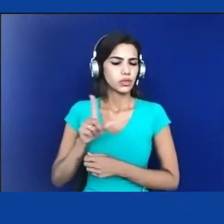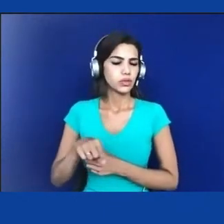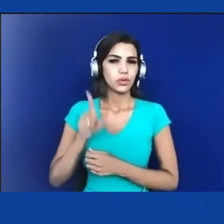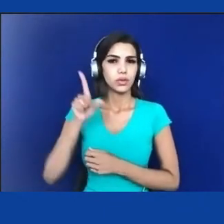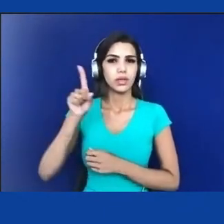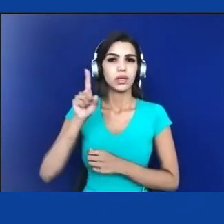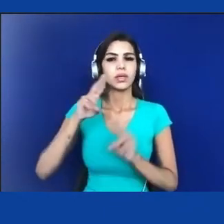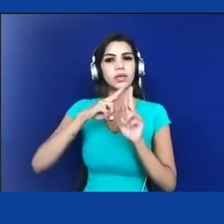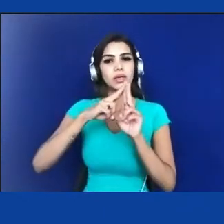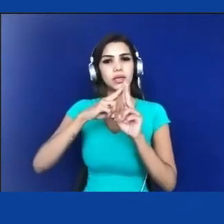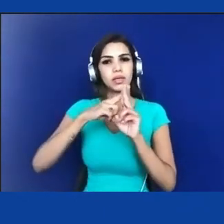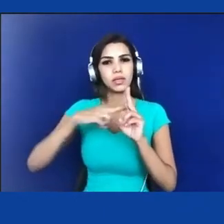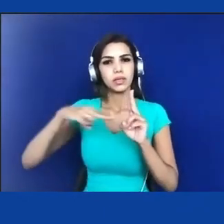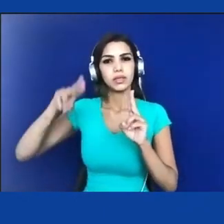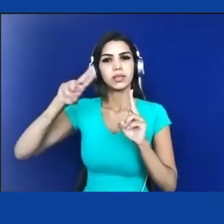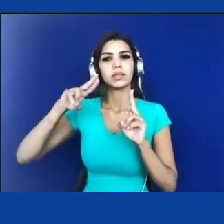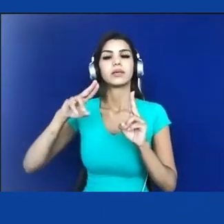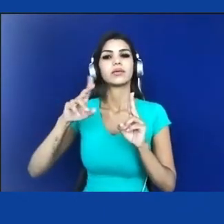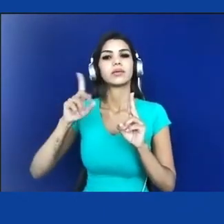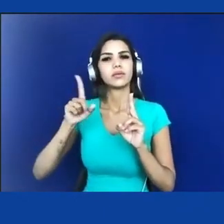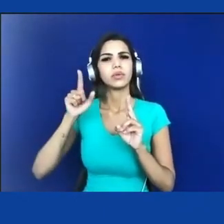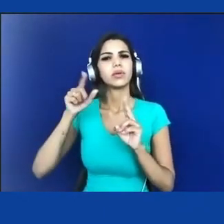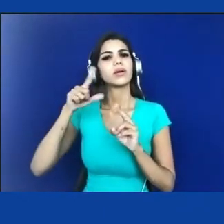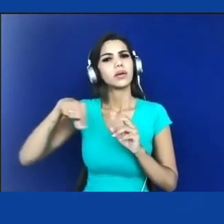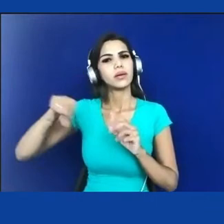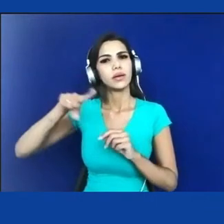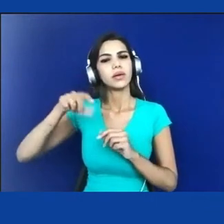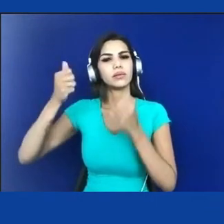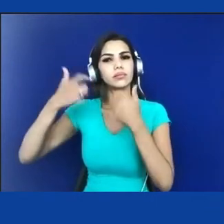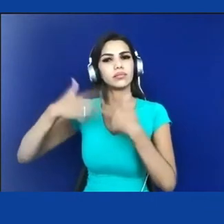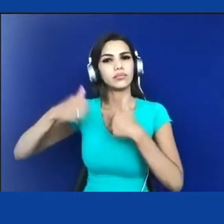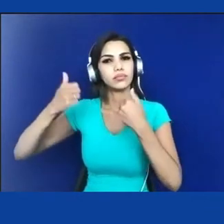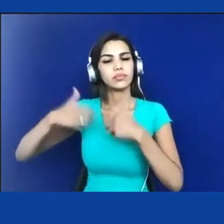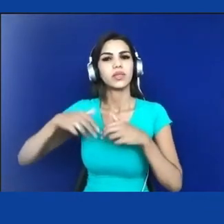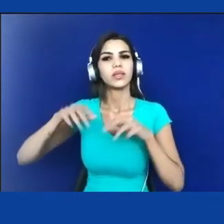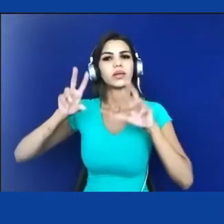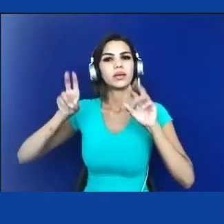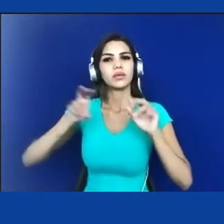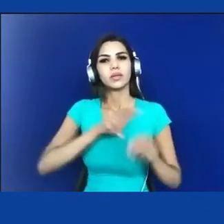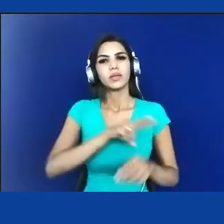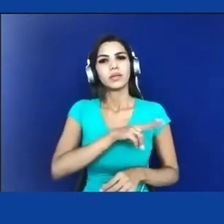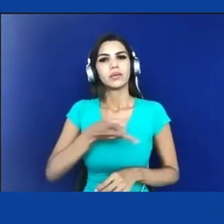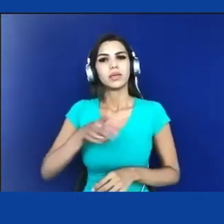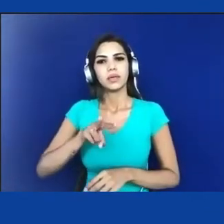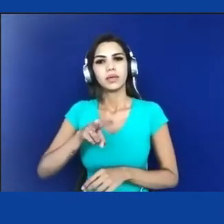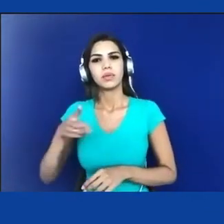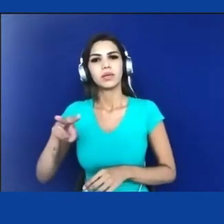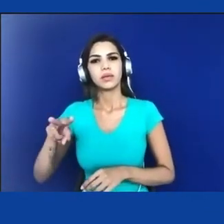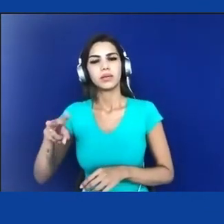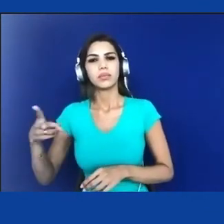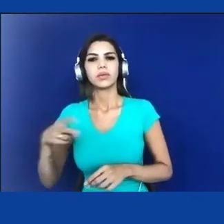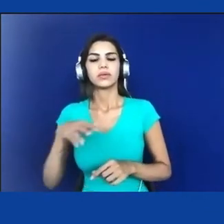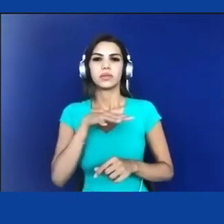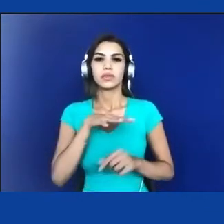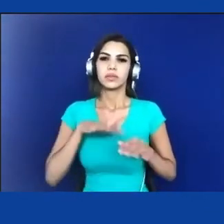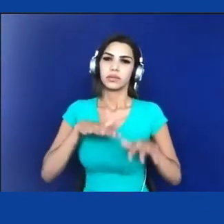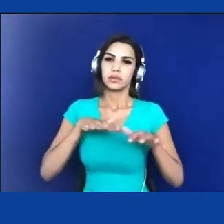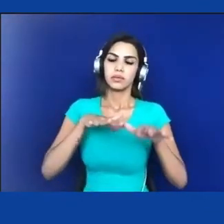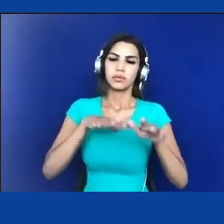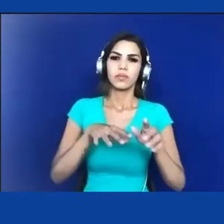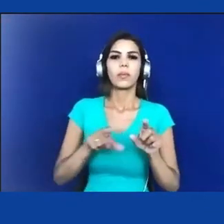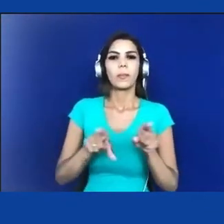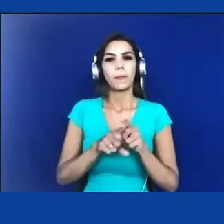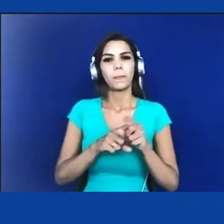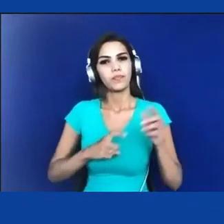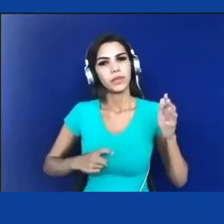atenção para algumas das importantes transições que esse movimento atravessou, da denúncia e da conscientização